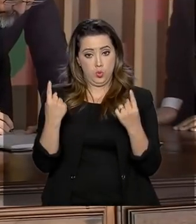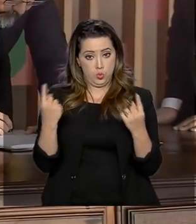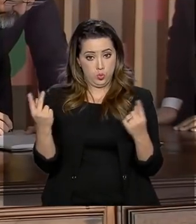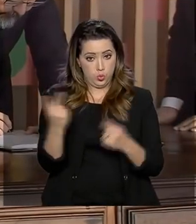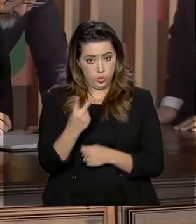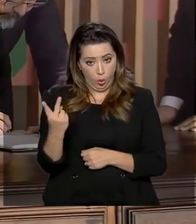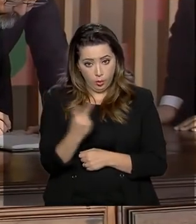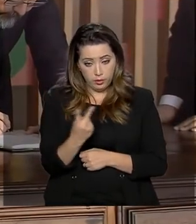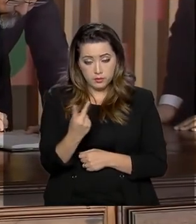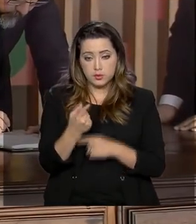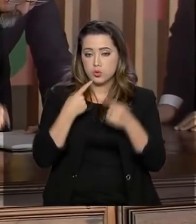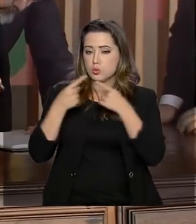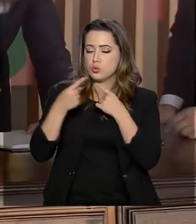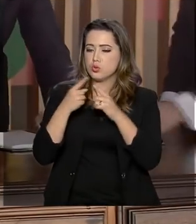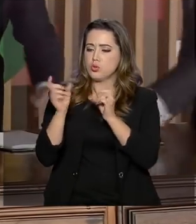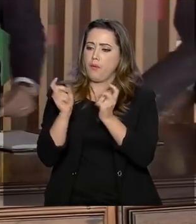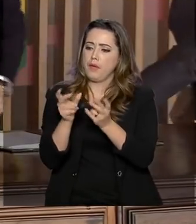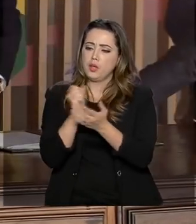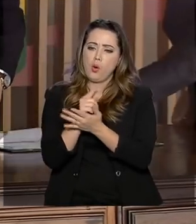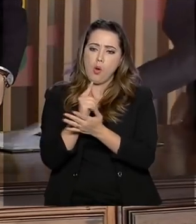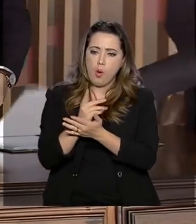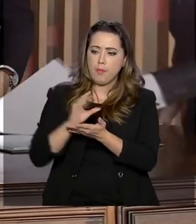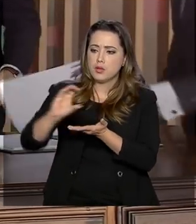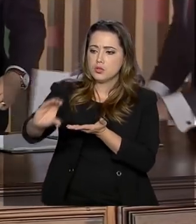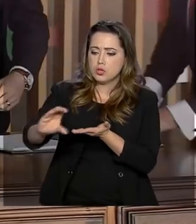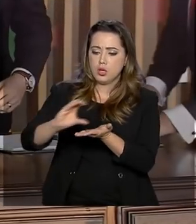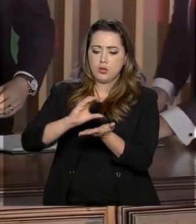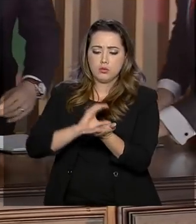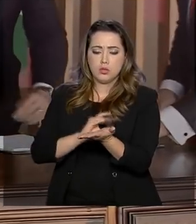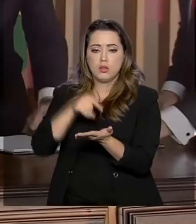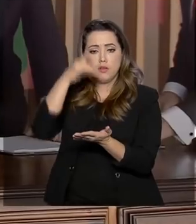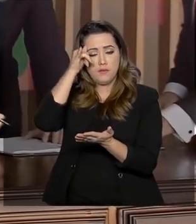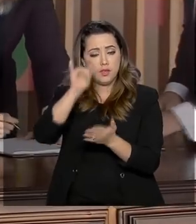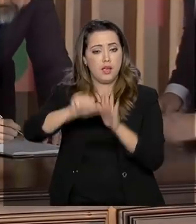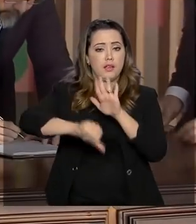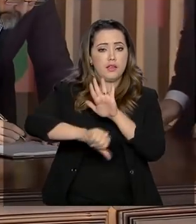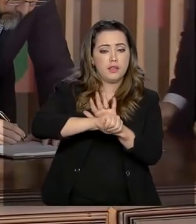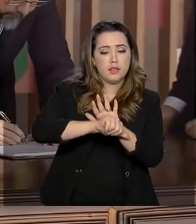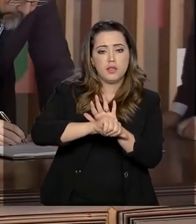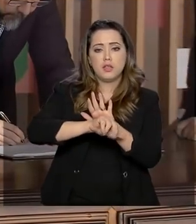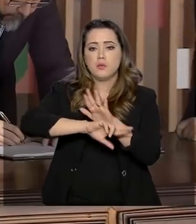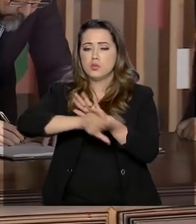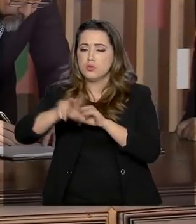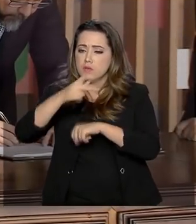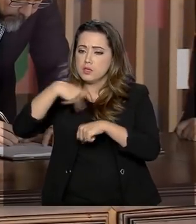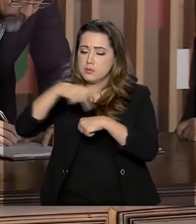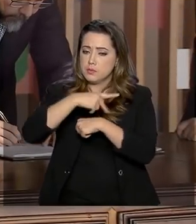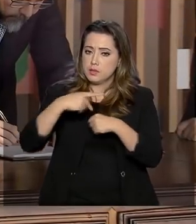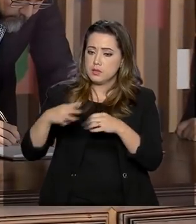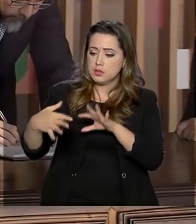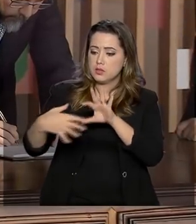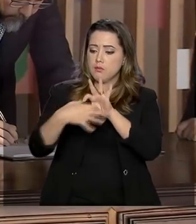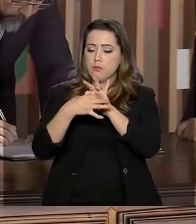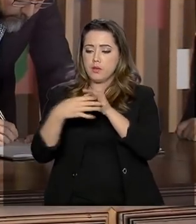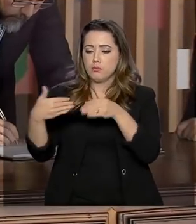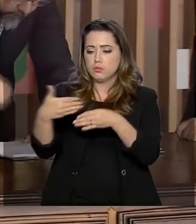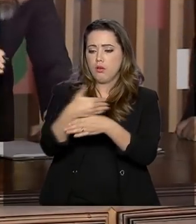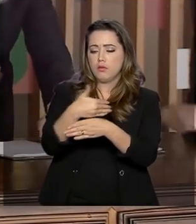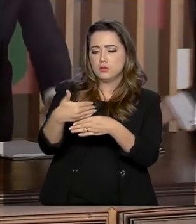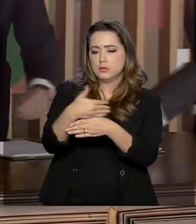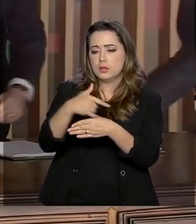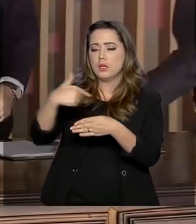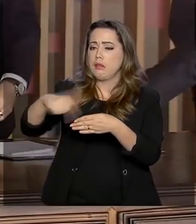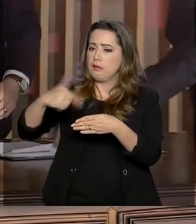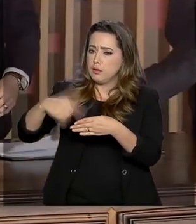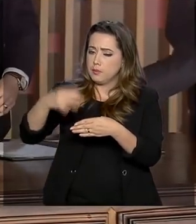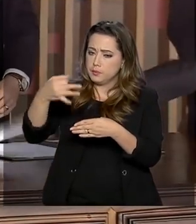discutiram sobre comércio e investimentos, combate a crimes transnacionais e integração fronteiriça, numa reunião em